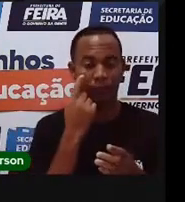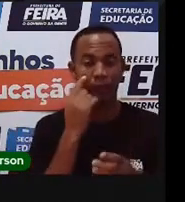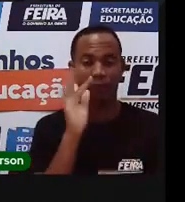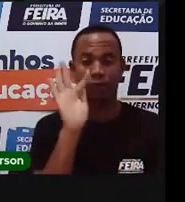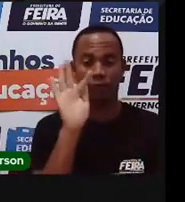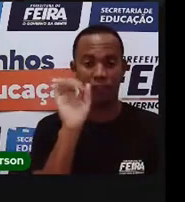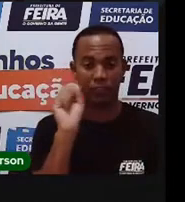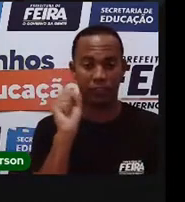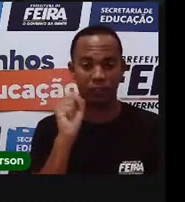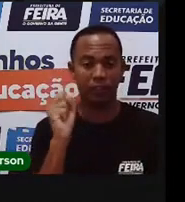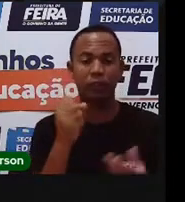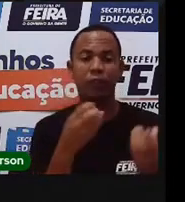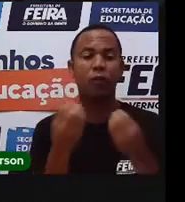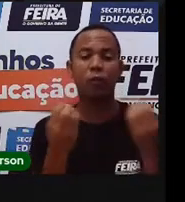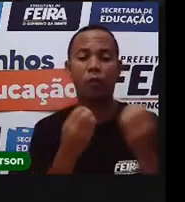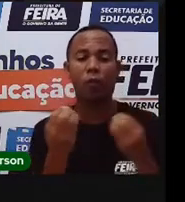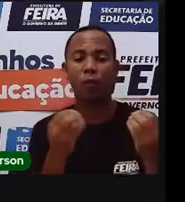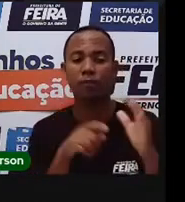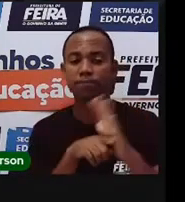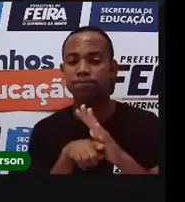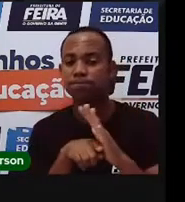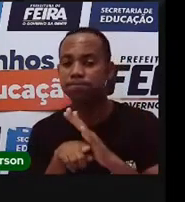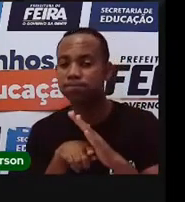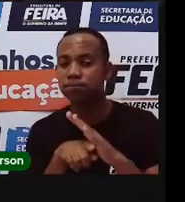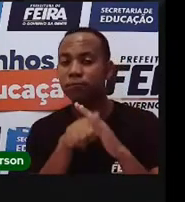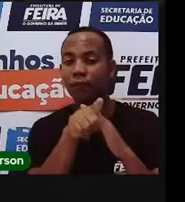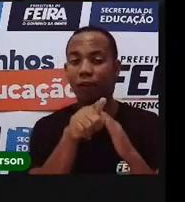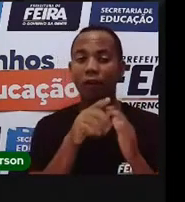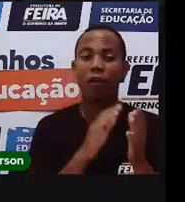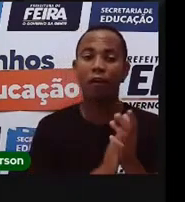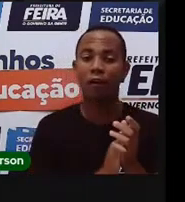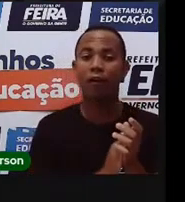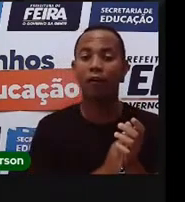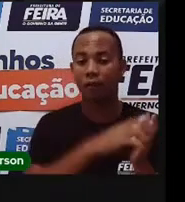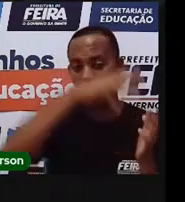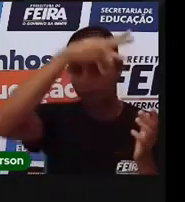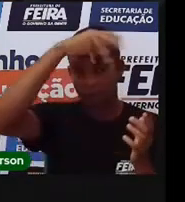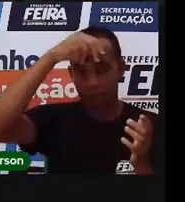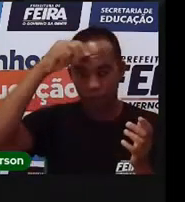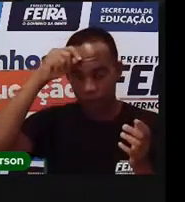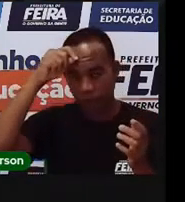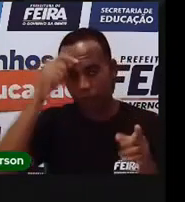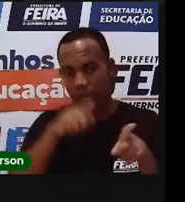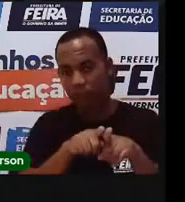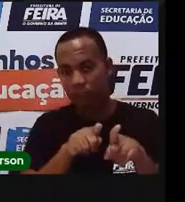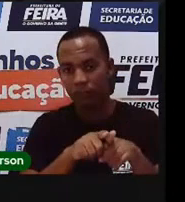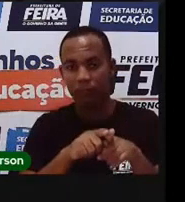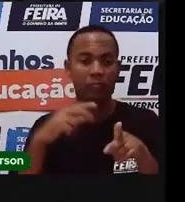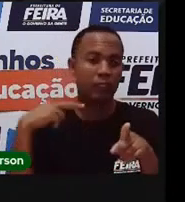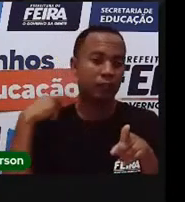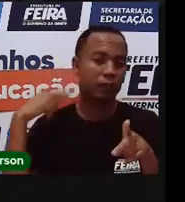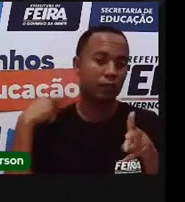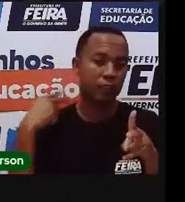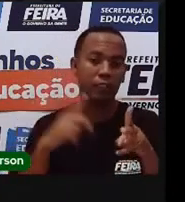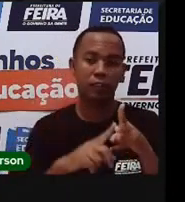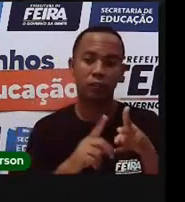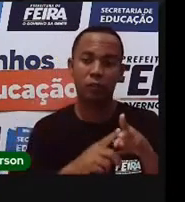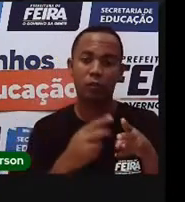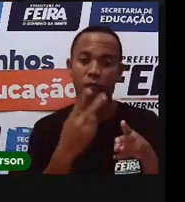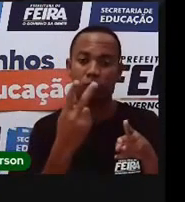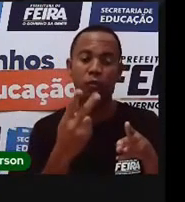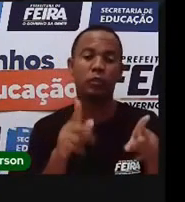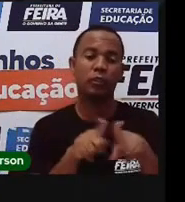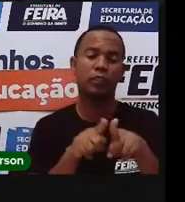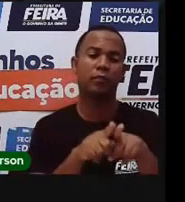Feira de Santana, bem detalhadozinho. Então, prefeitura de feira e Câmara dos Vereadores. A princípio, a pode cobrar a eles, cobrar o